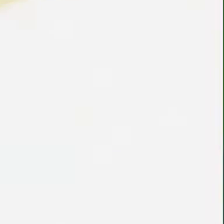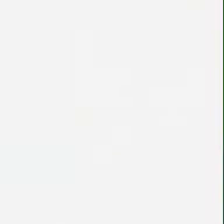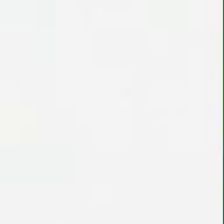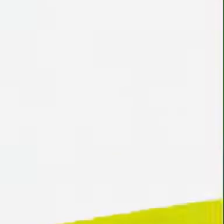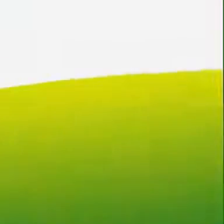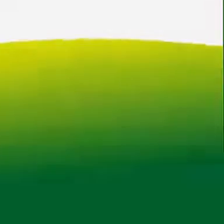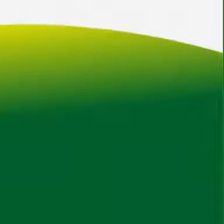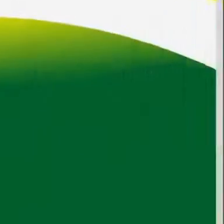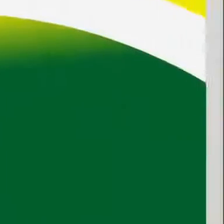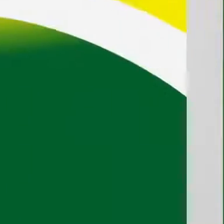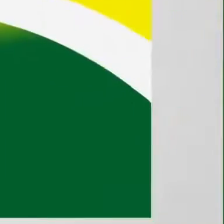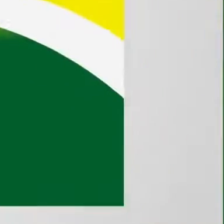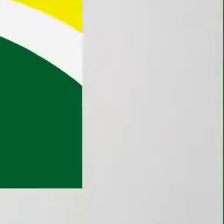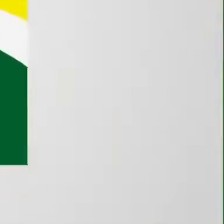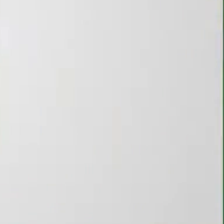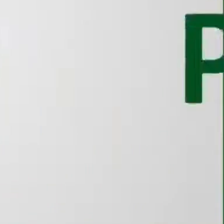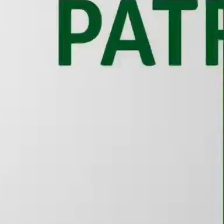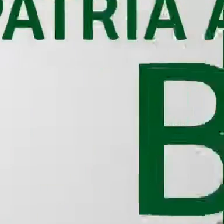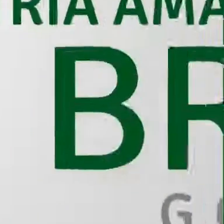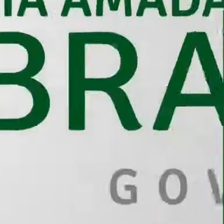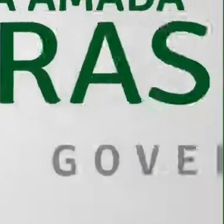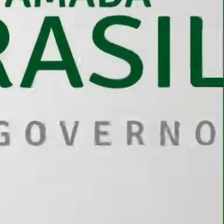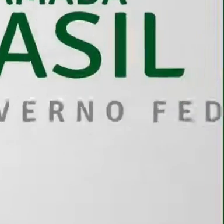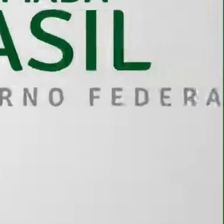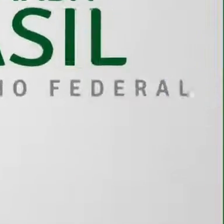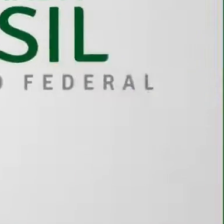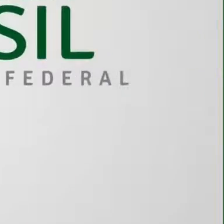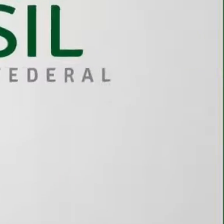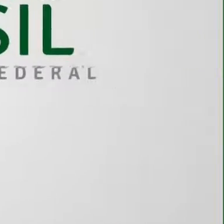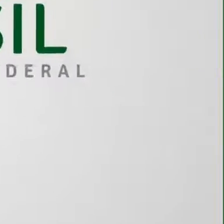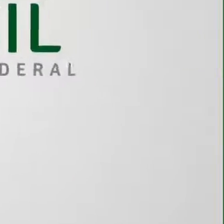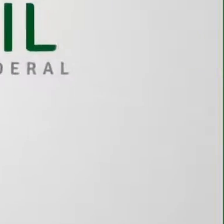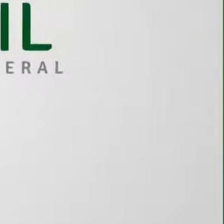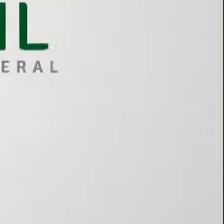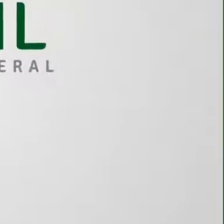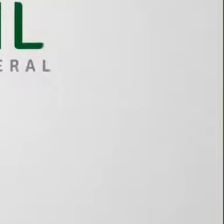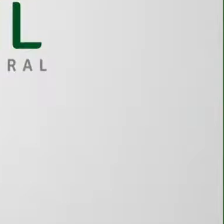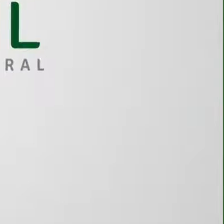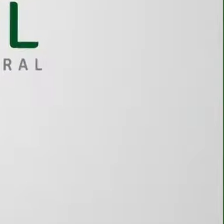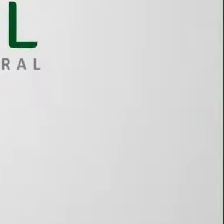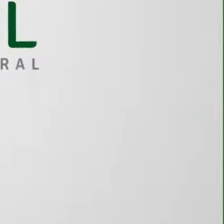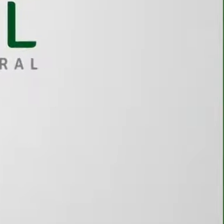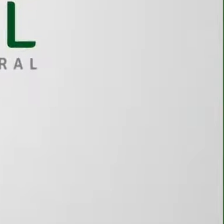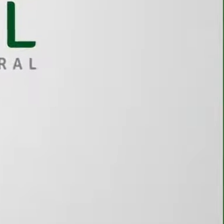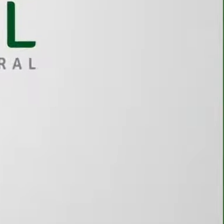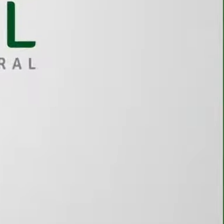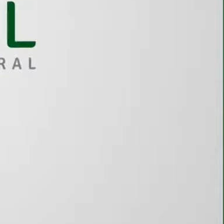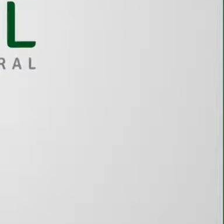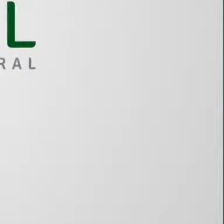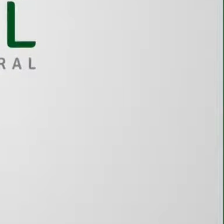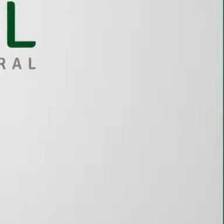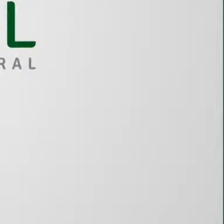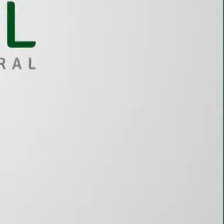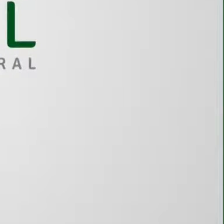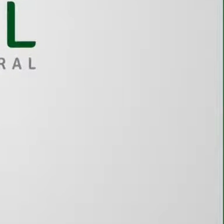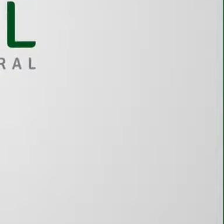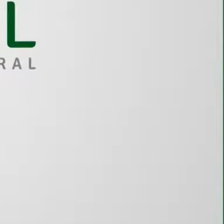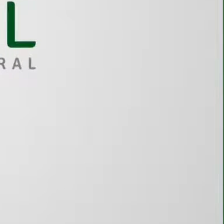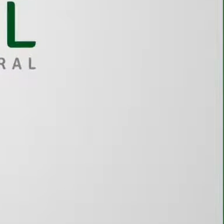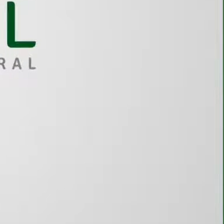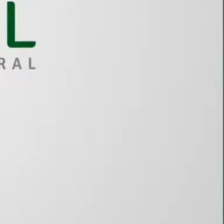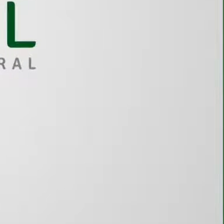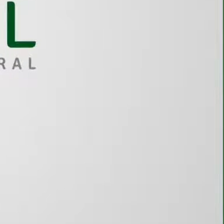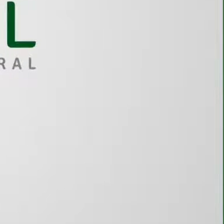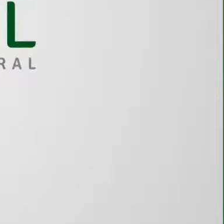Forma-se neste momento a Rede Nacional de Rádio e Televisão para o pronunciamento do Presidente da República